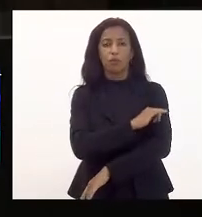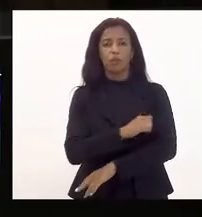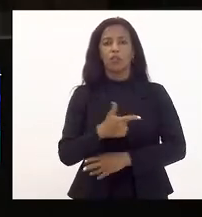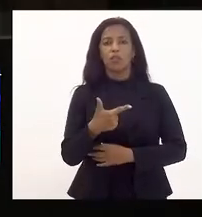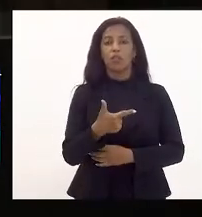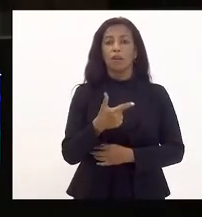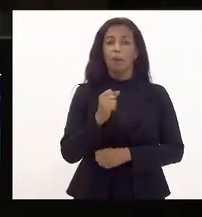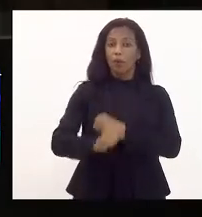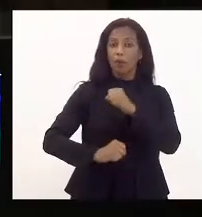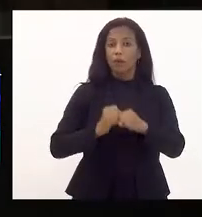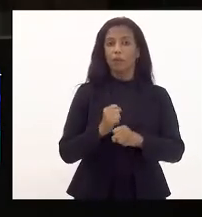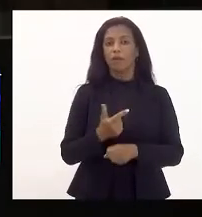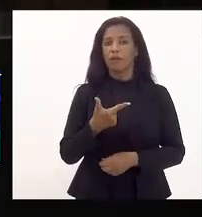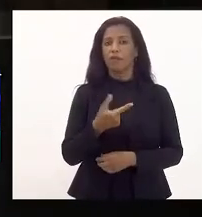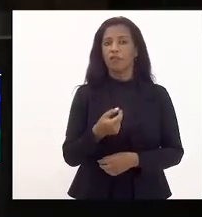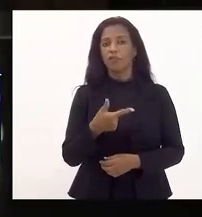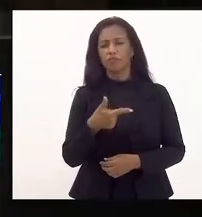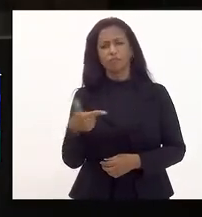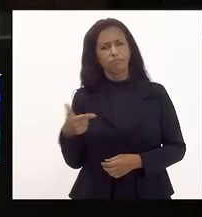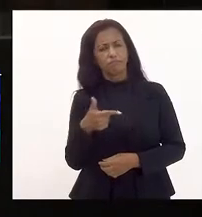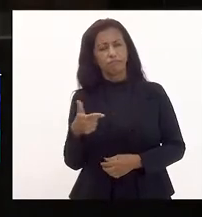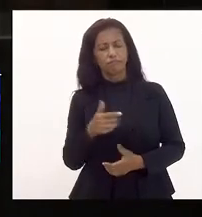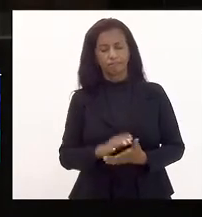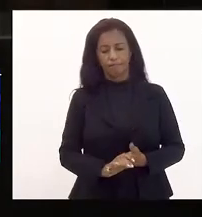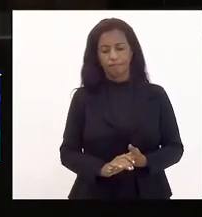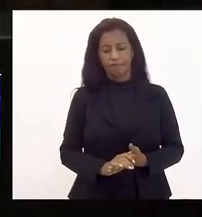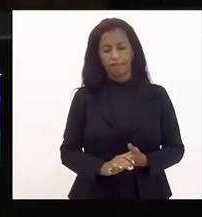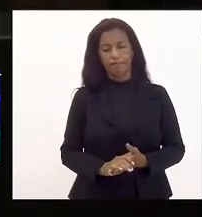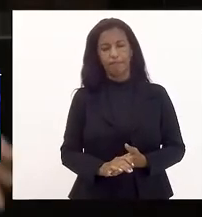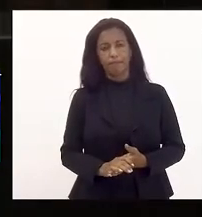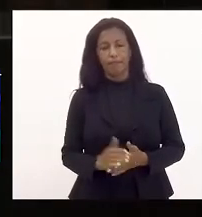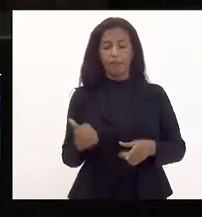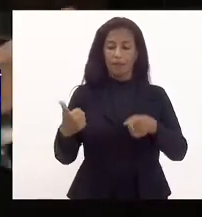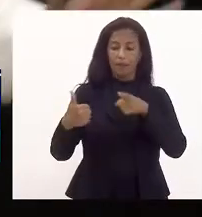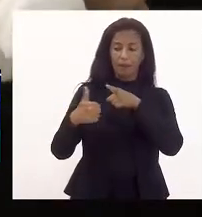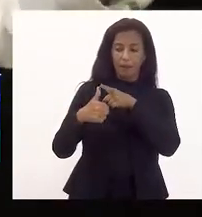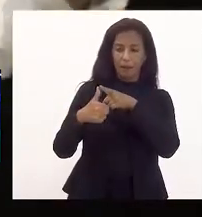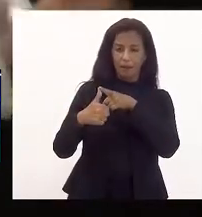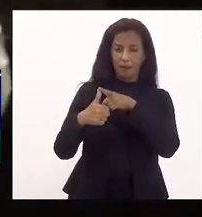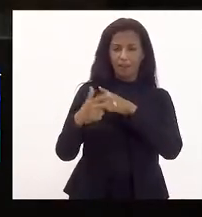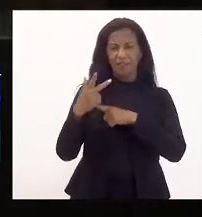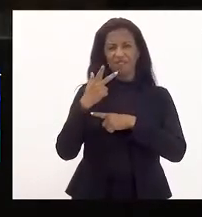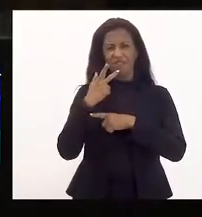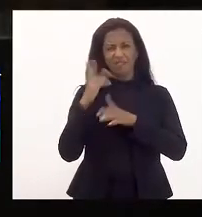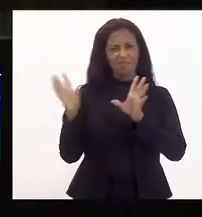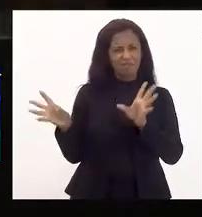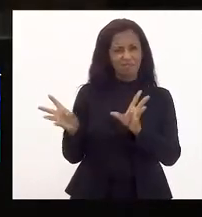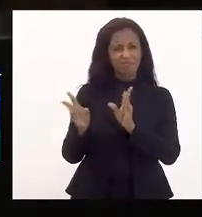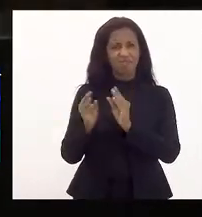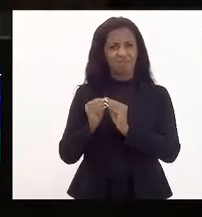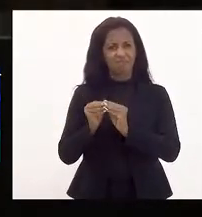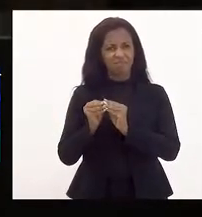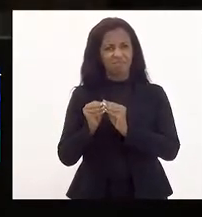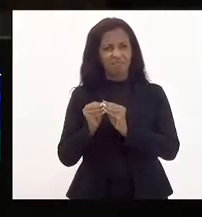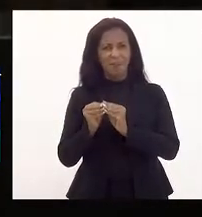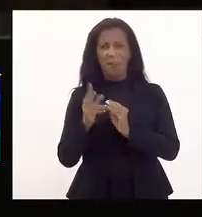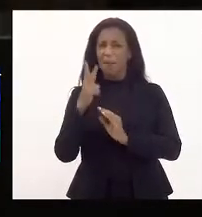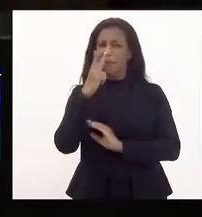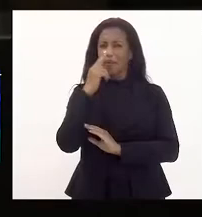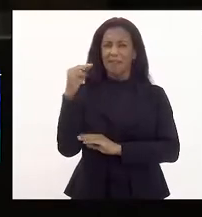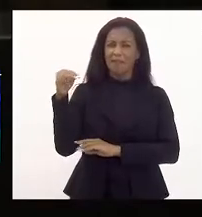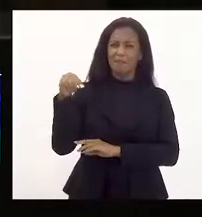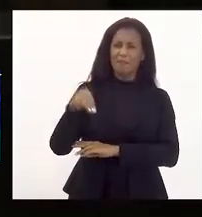2022. Mas eu queria fazer aqui primeiro um breve comentário que chega a ser matemático,